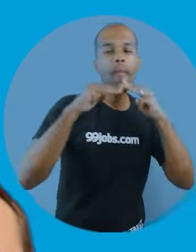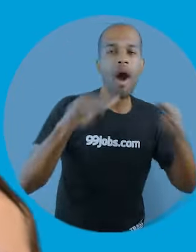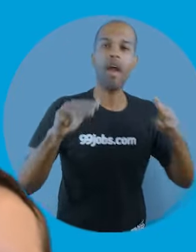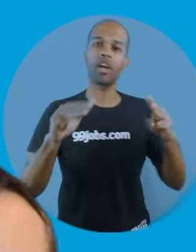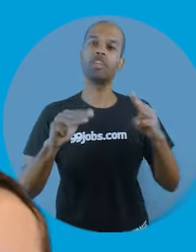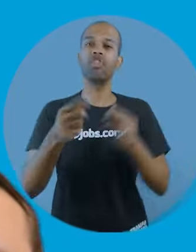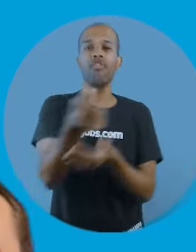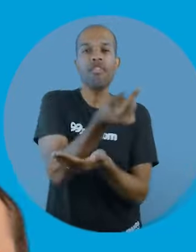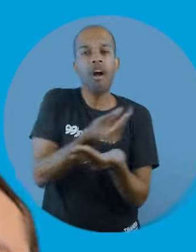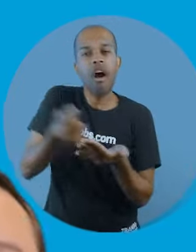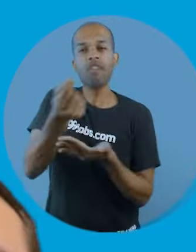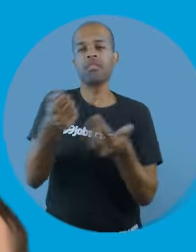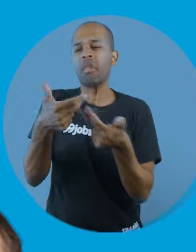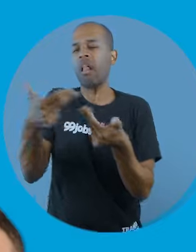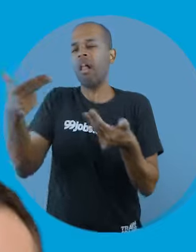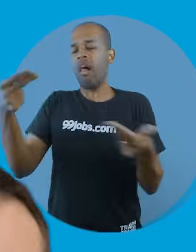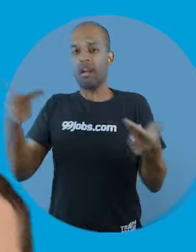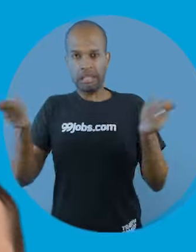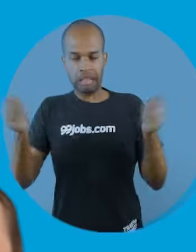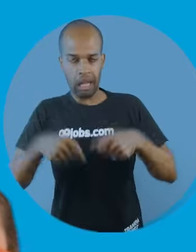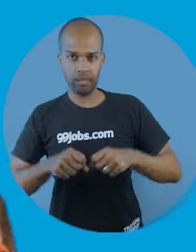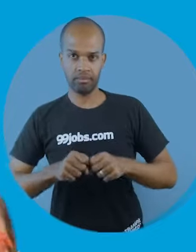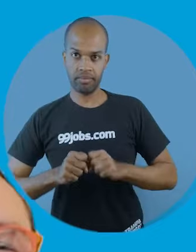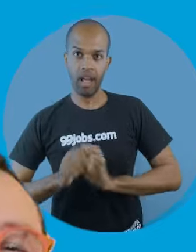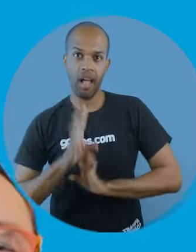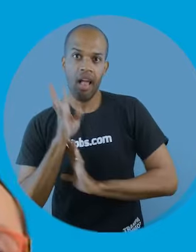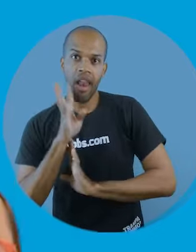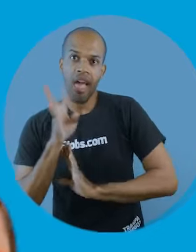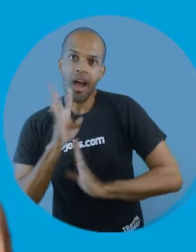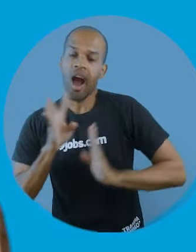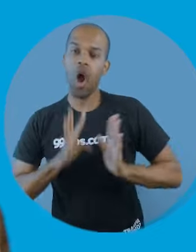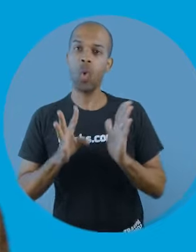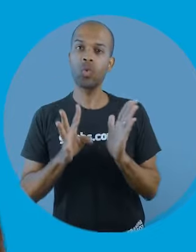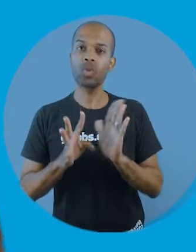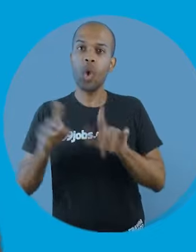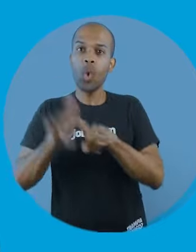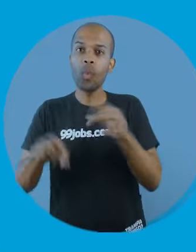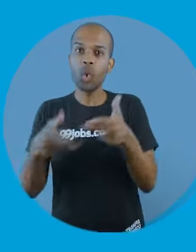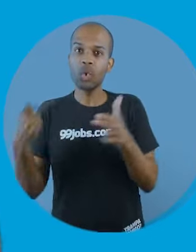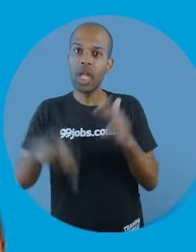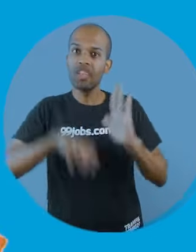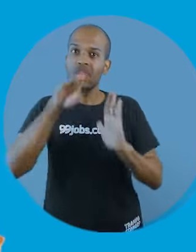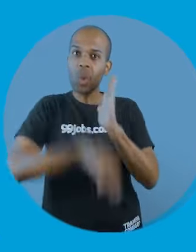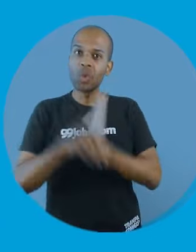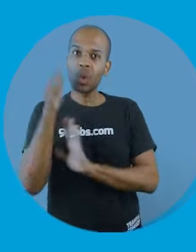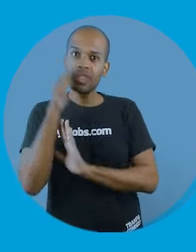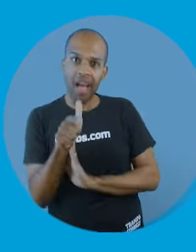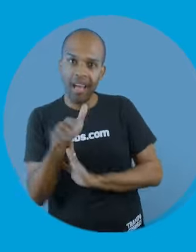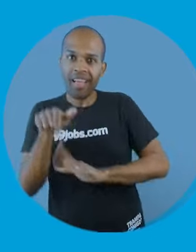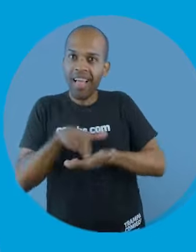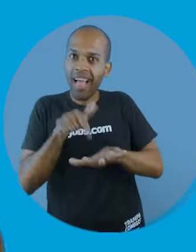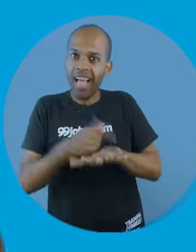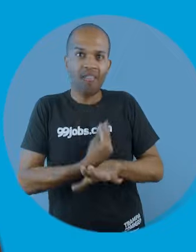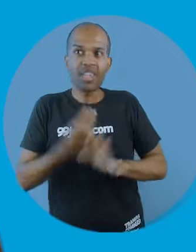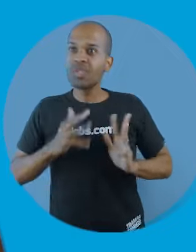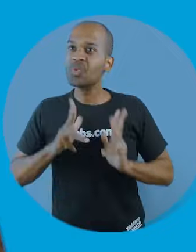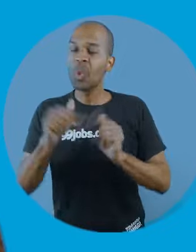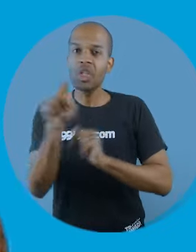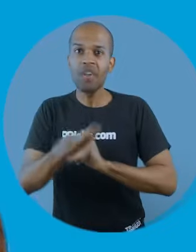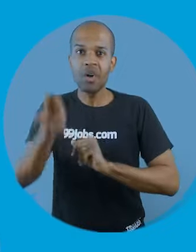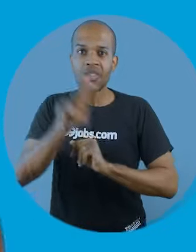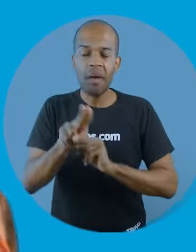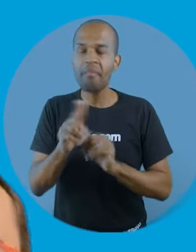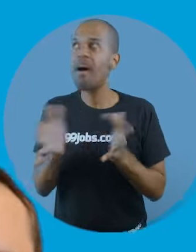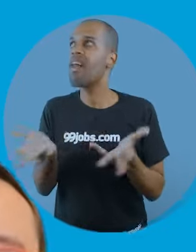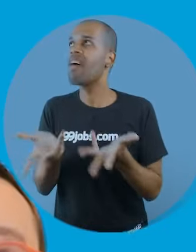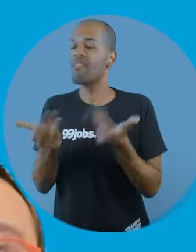marketing, finanças, operações e muito mais. Imagina só que bacana ter um descontão nos produtos da Alpargatas. Havaena pra vida inteira.